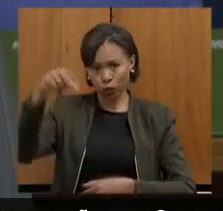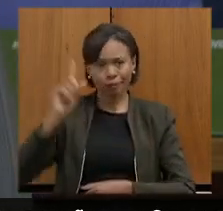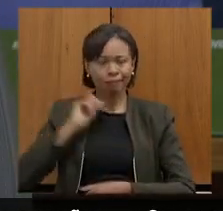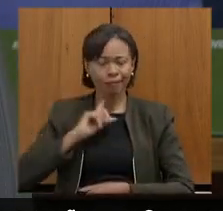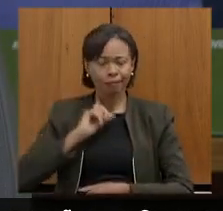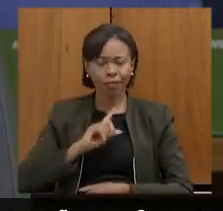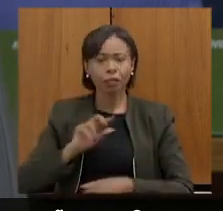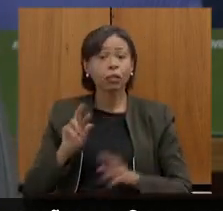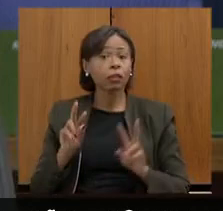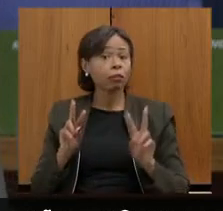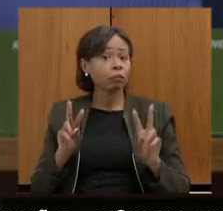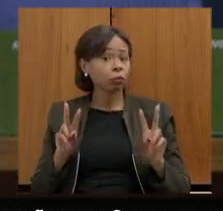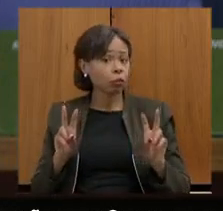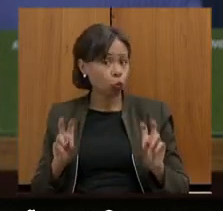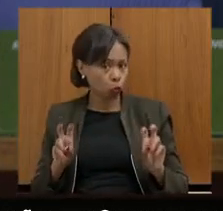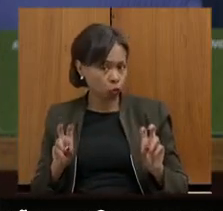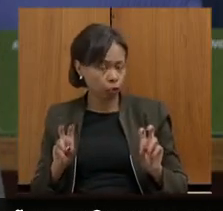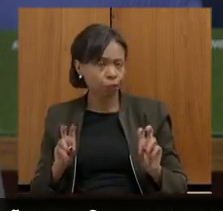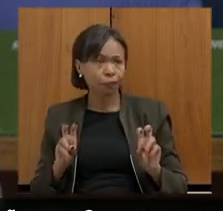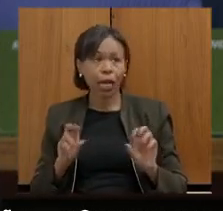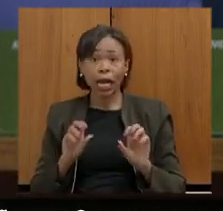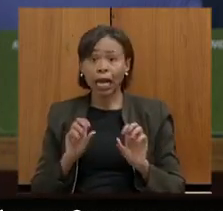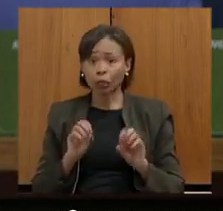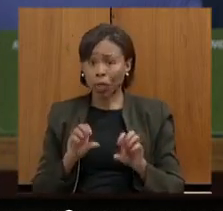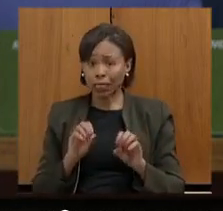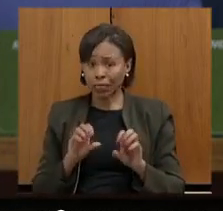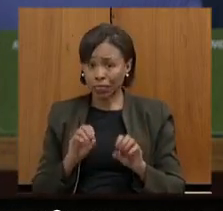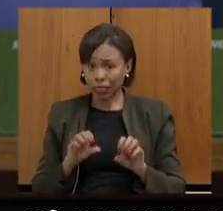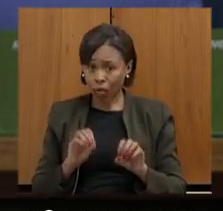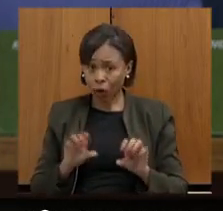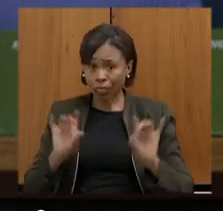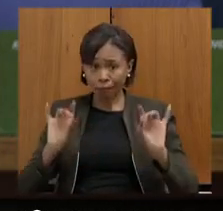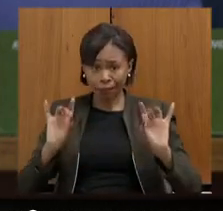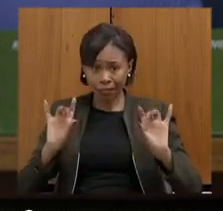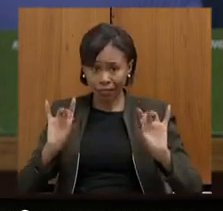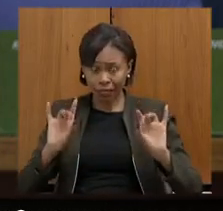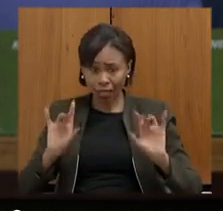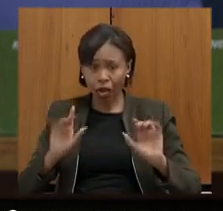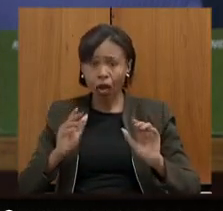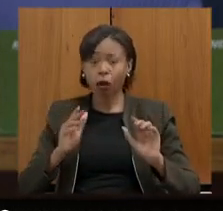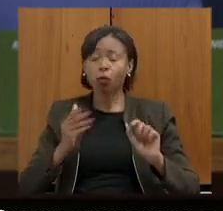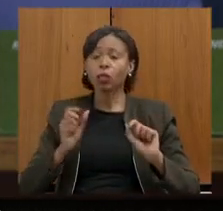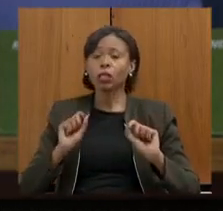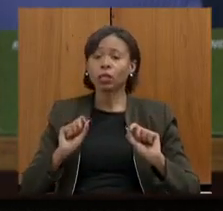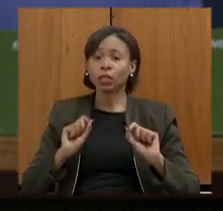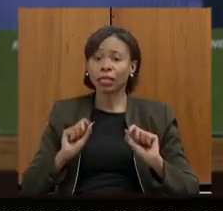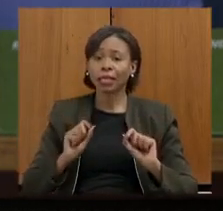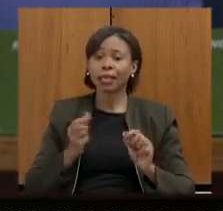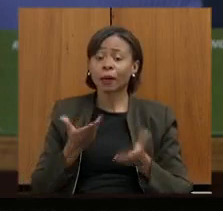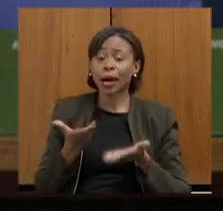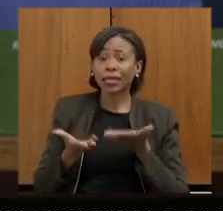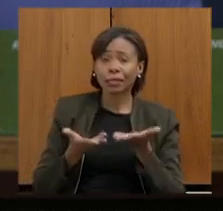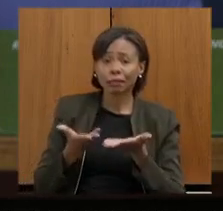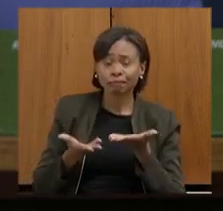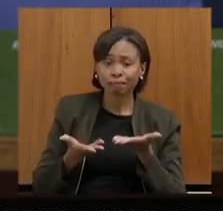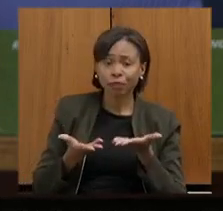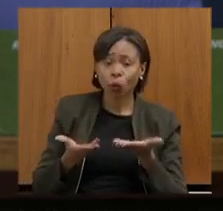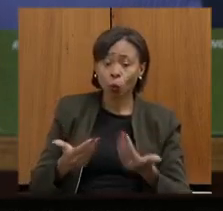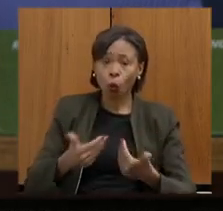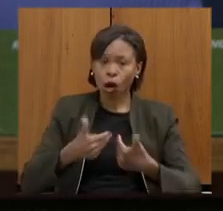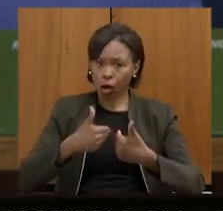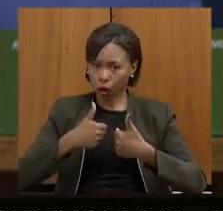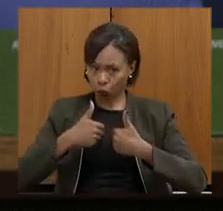situação específica da educação especial e do atendimento aos nossos estudantes autistas, eu queria